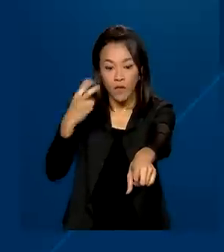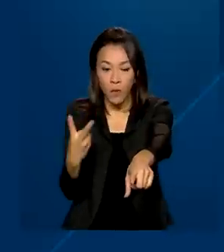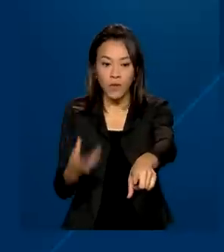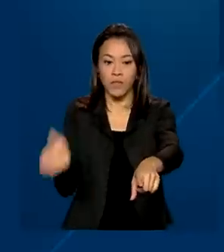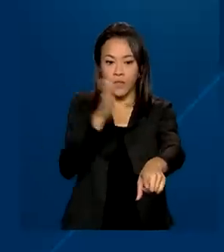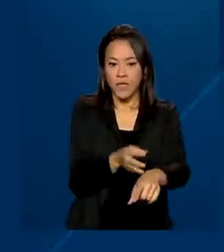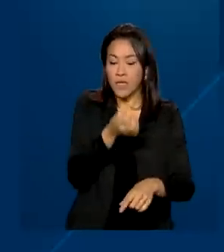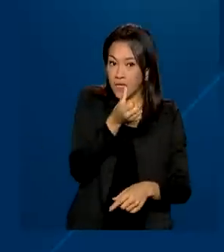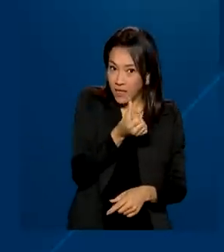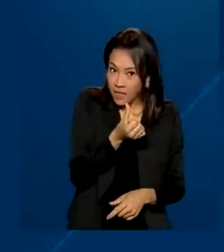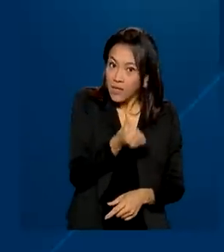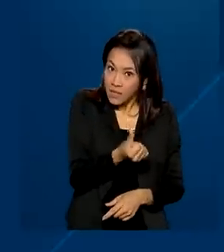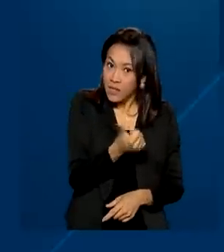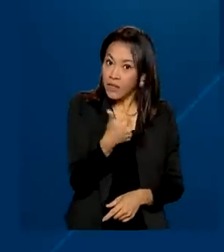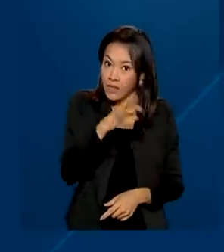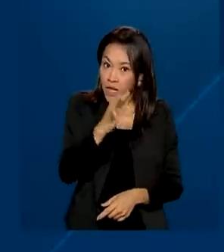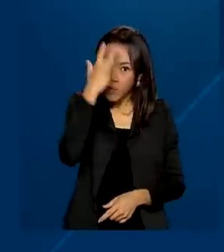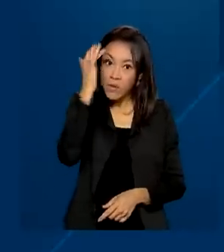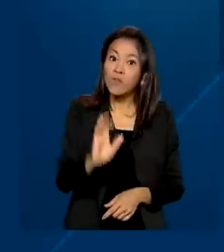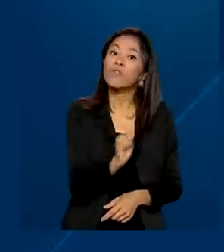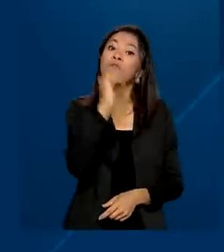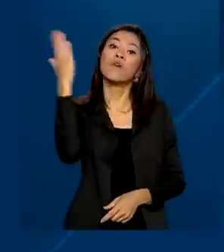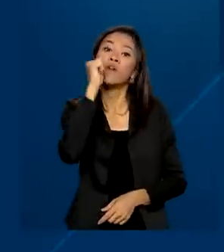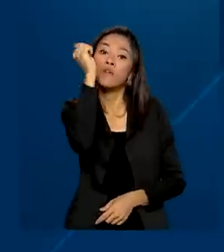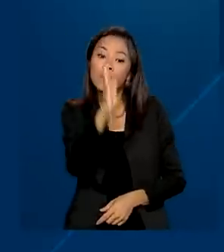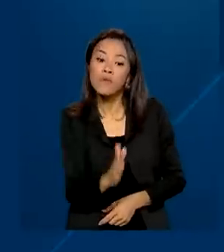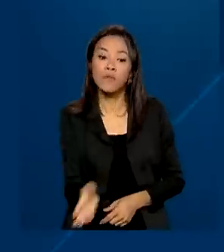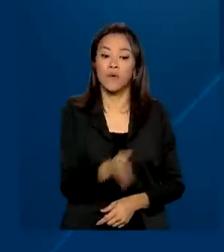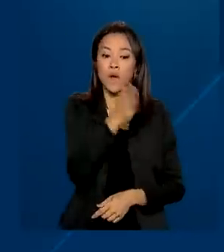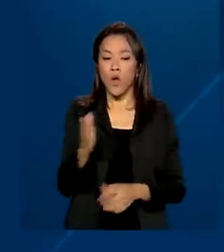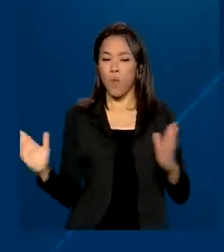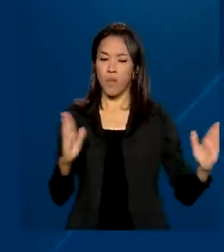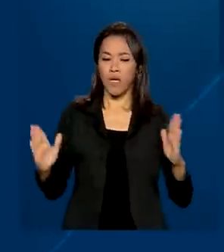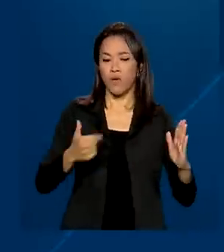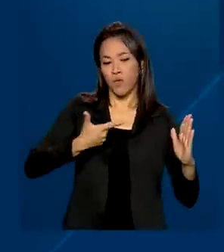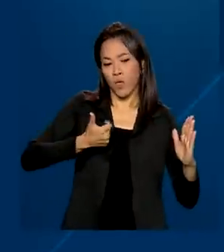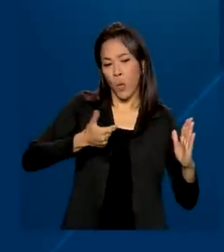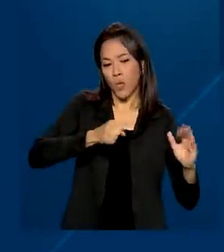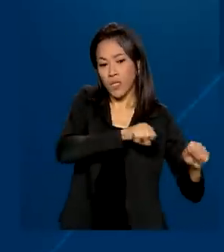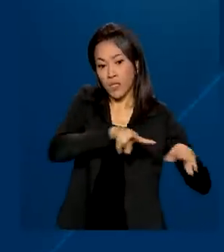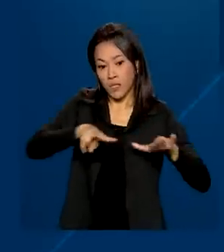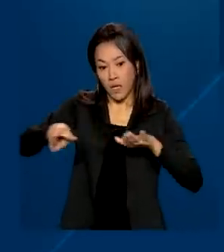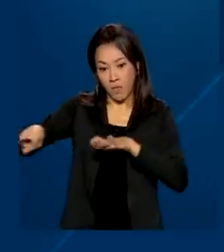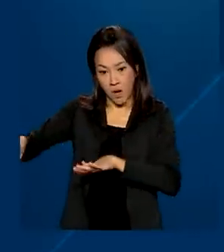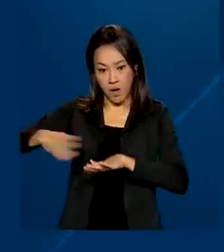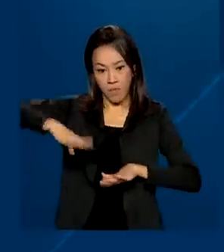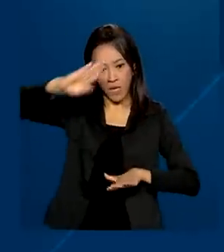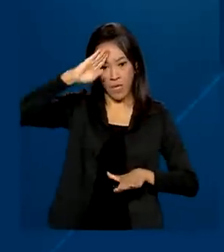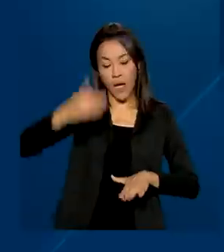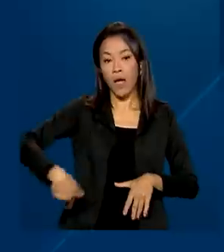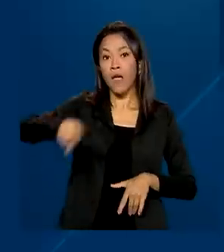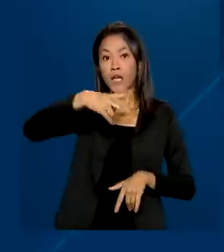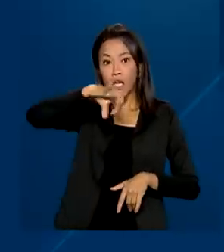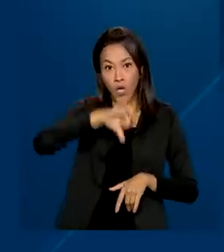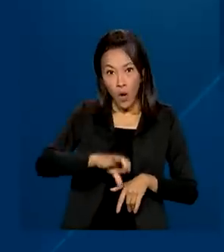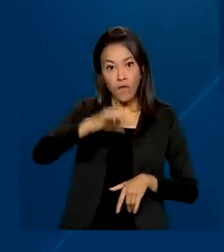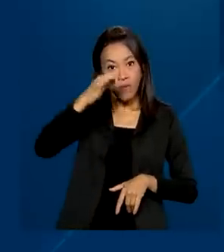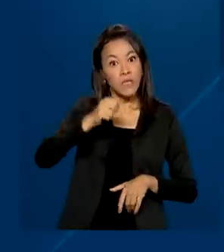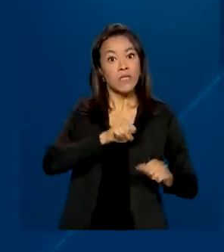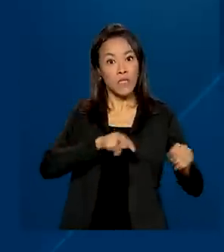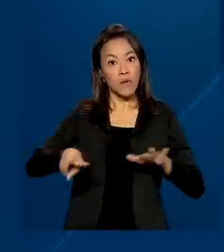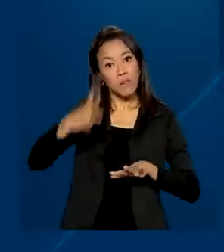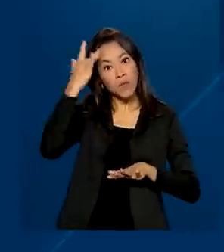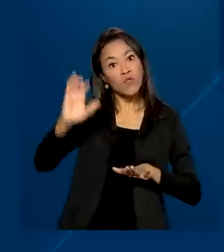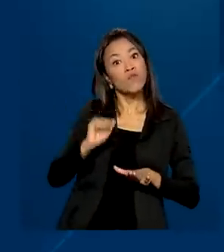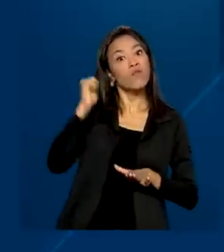estrangeiros. O curso tem duração de até 12 semanas para militares brasileiros e de 9 semanas para estrangeiros.